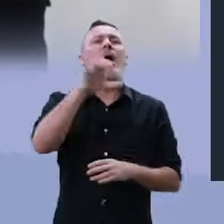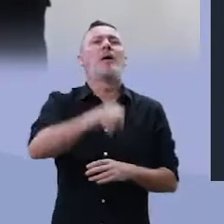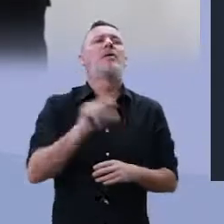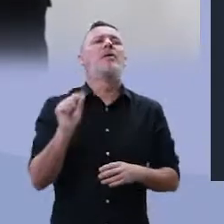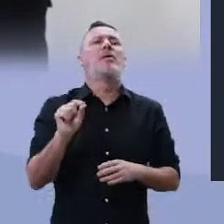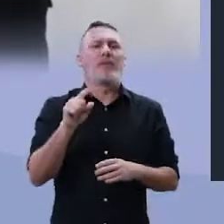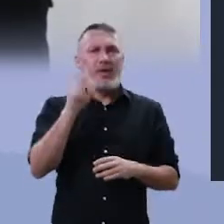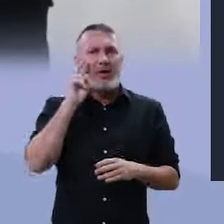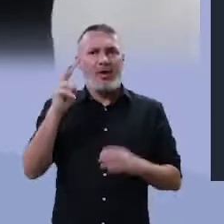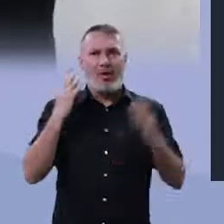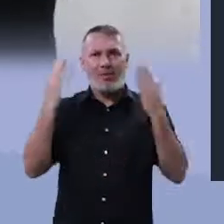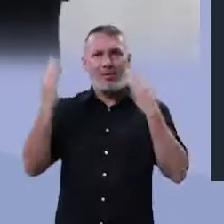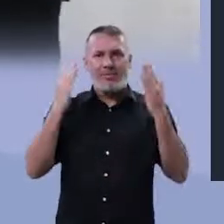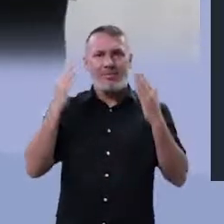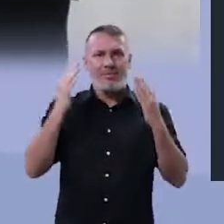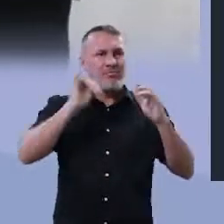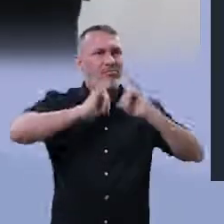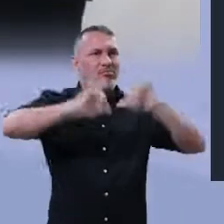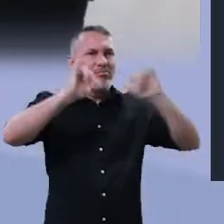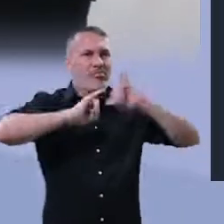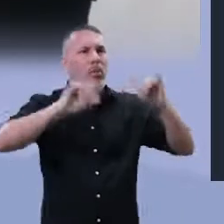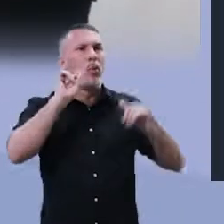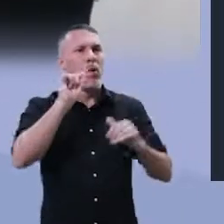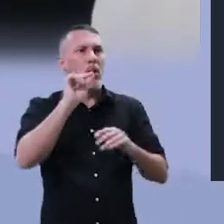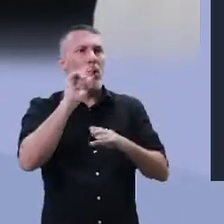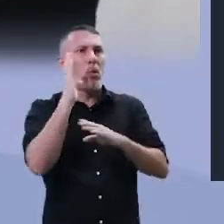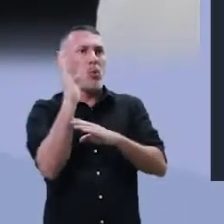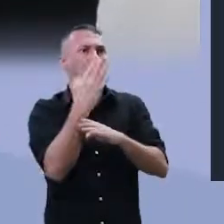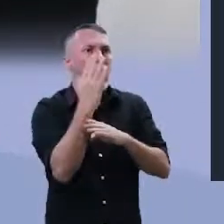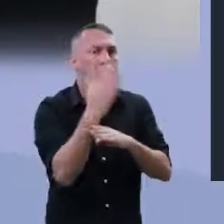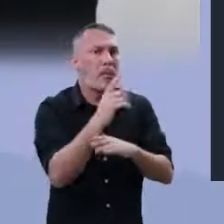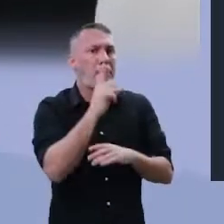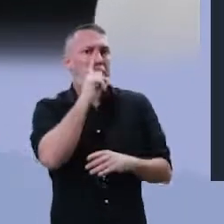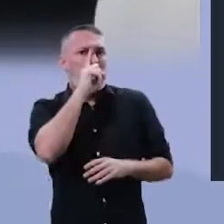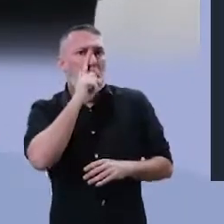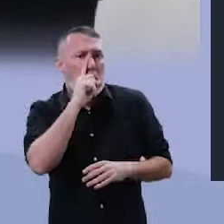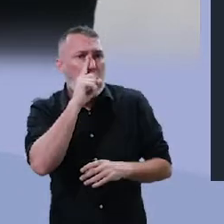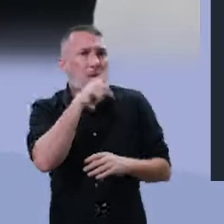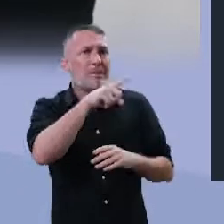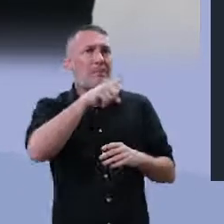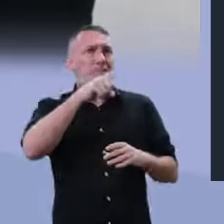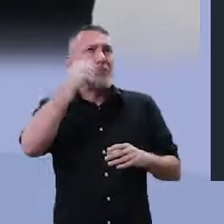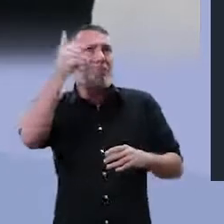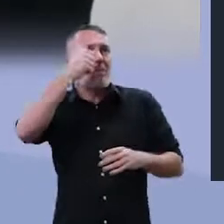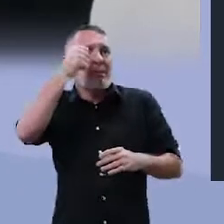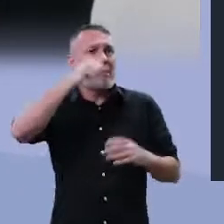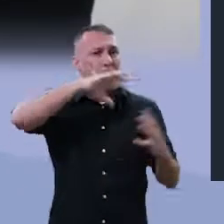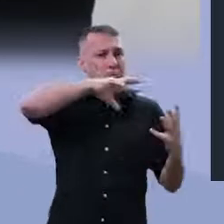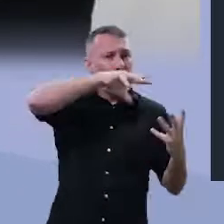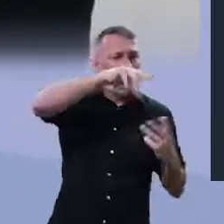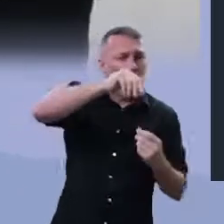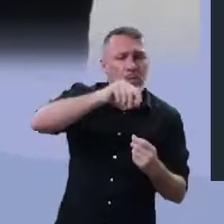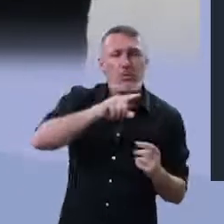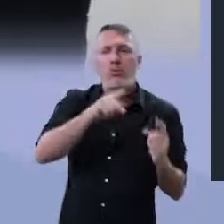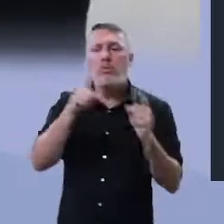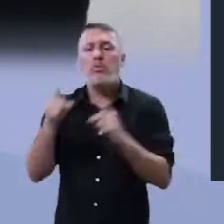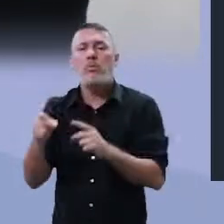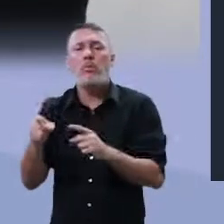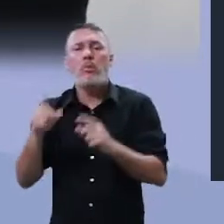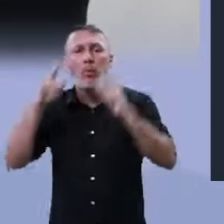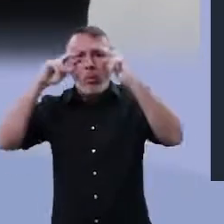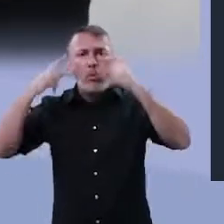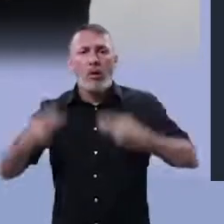predador? O predador está lá, ao lado do tubarão branco. O predador é o homem,